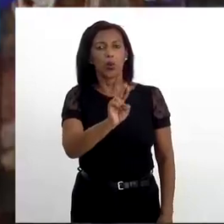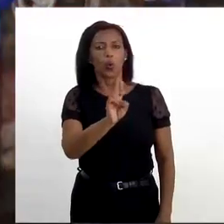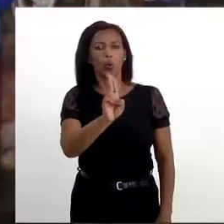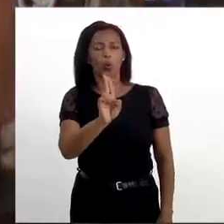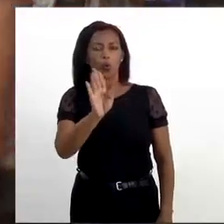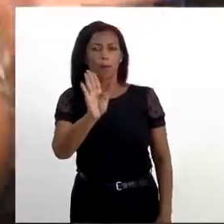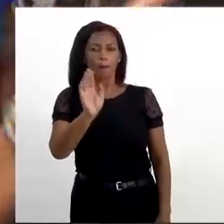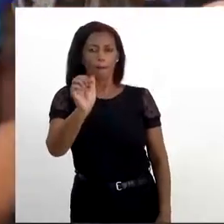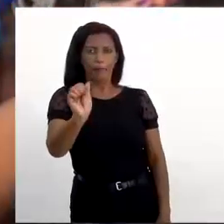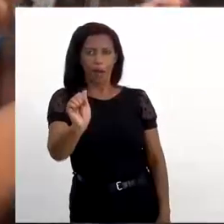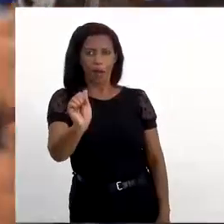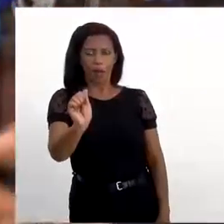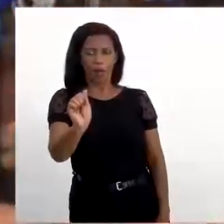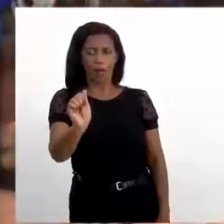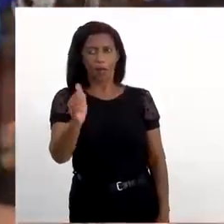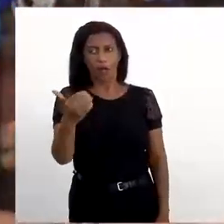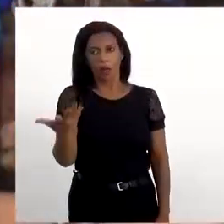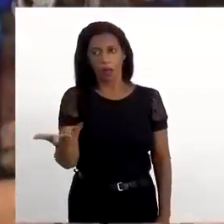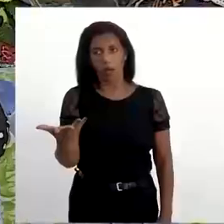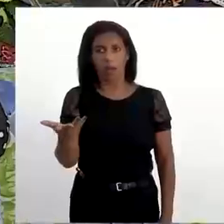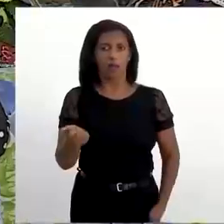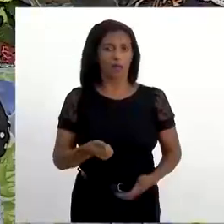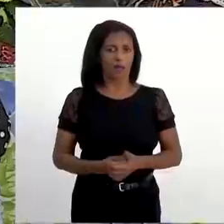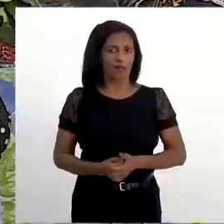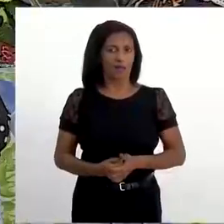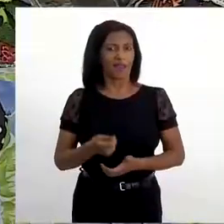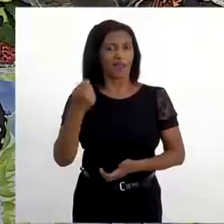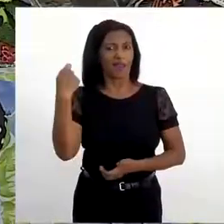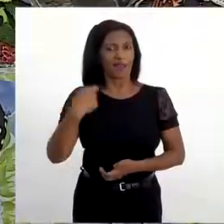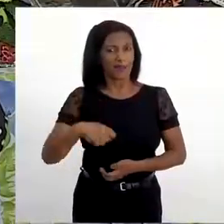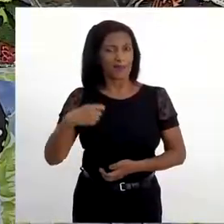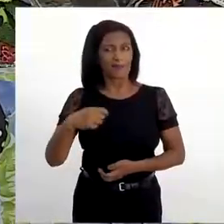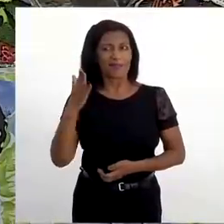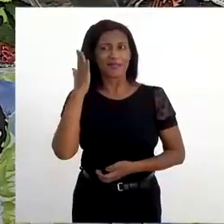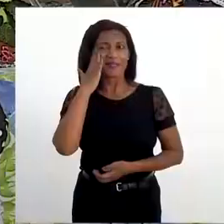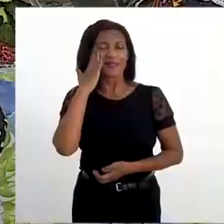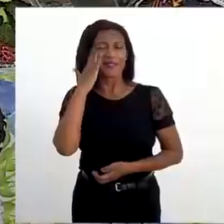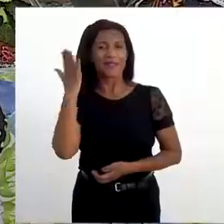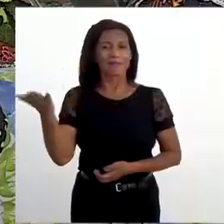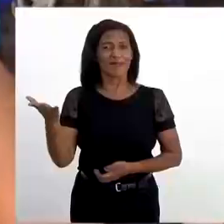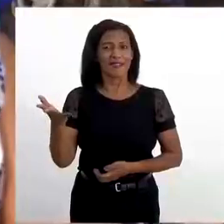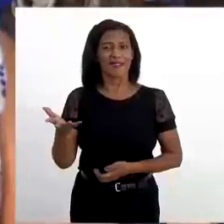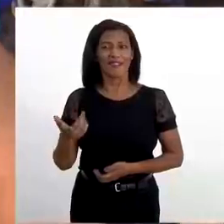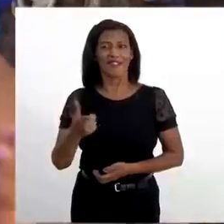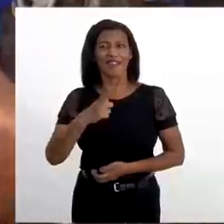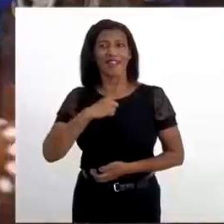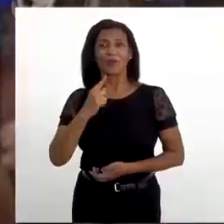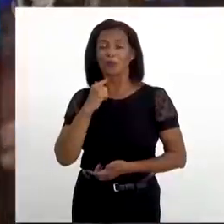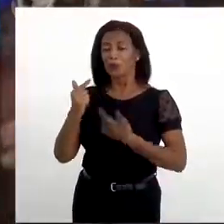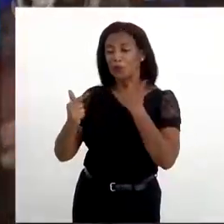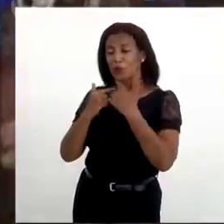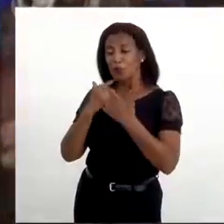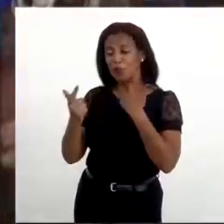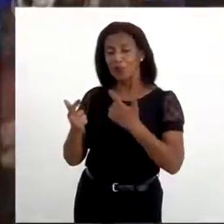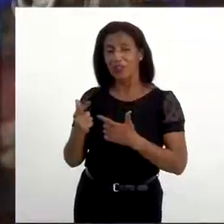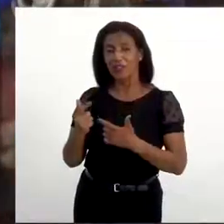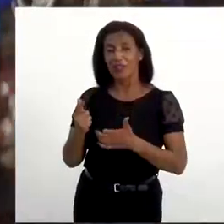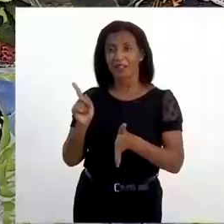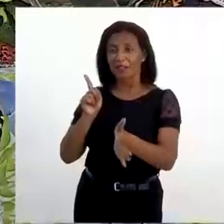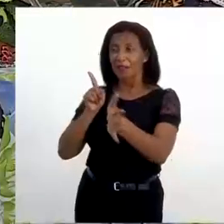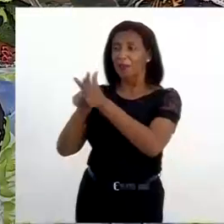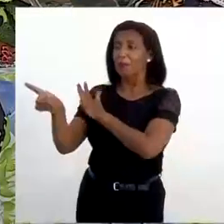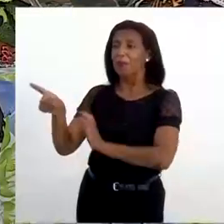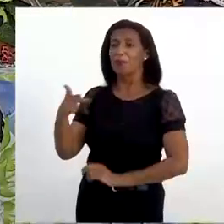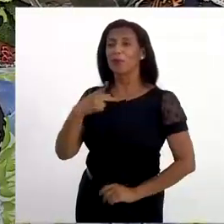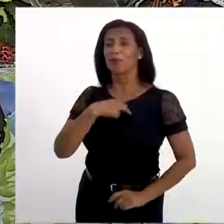É claro que eu não sei a língua. Eu conheço coisas que a gente fala. Eu quando conhecendo com o pastor Ayur agora. Eu quando tenho dúvidas, eu